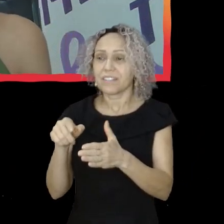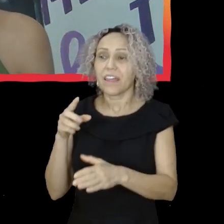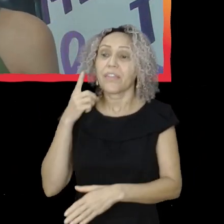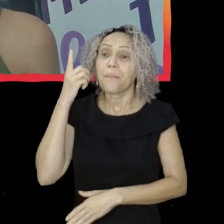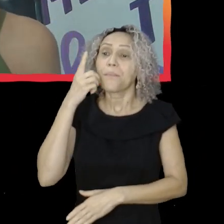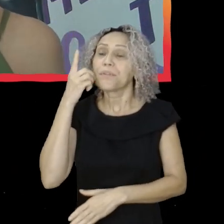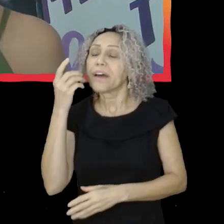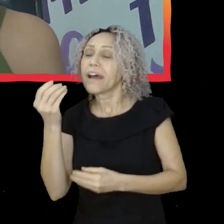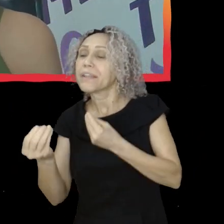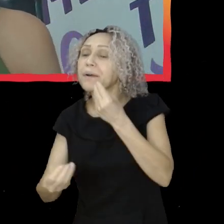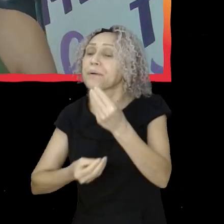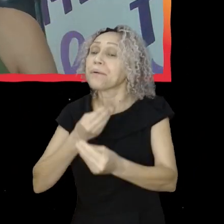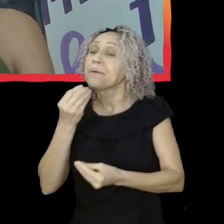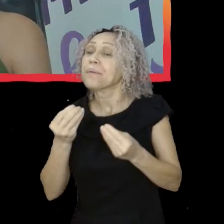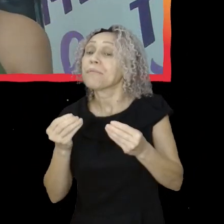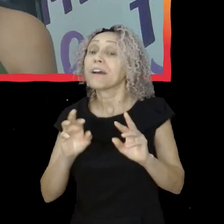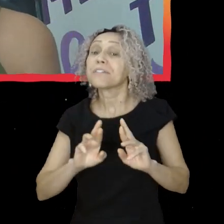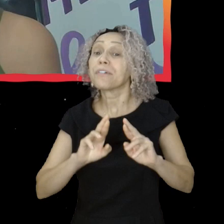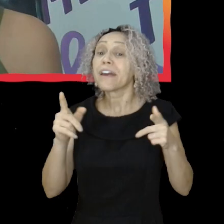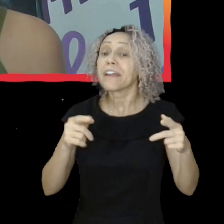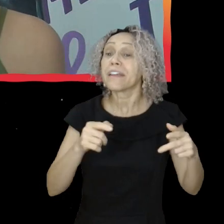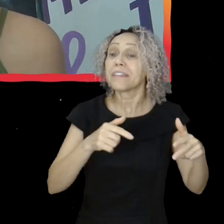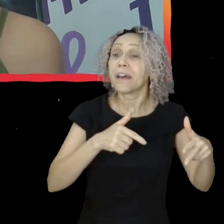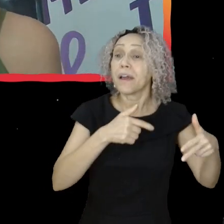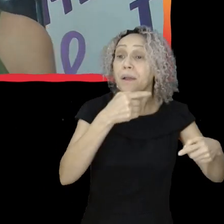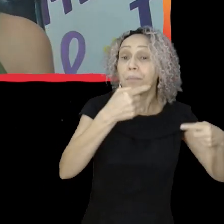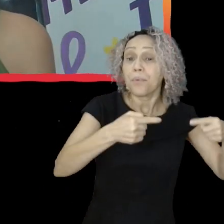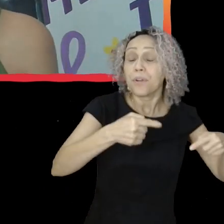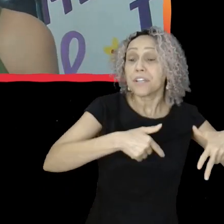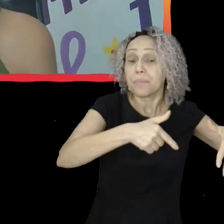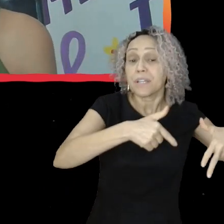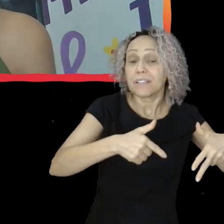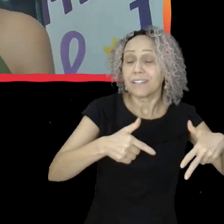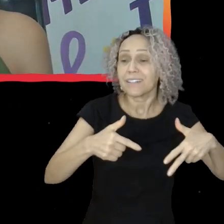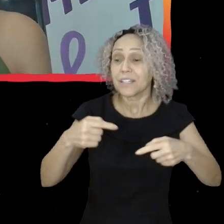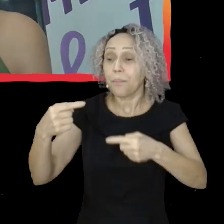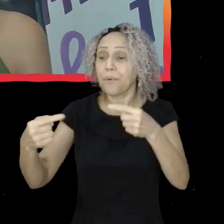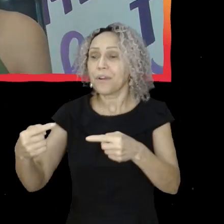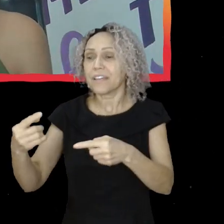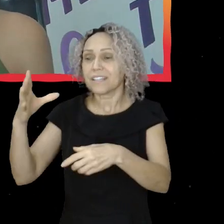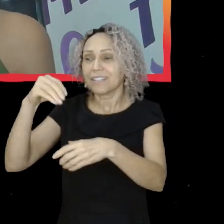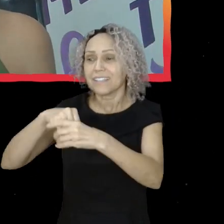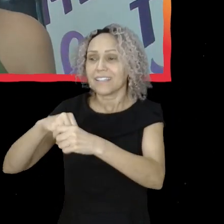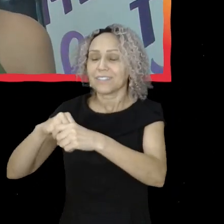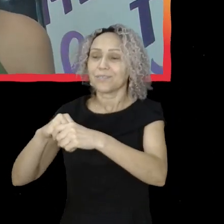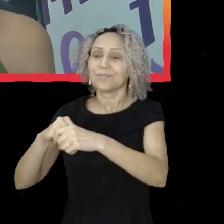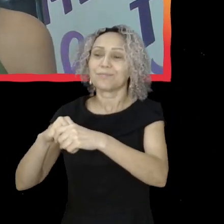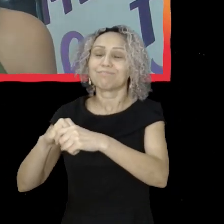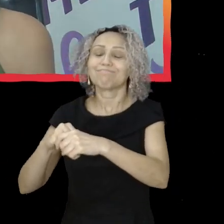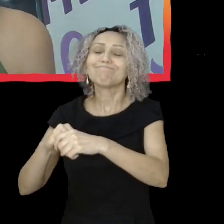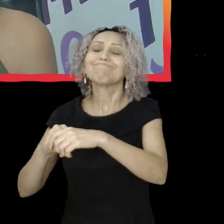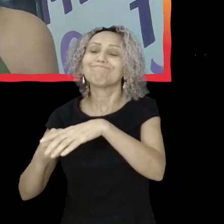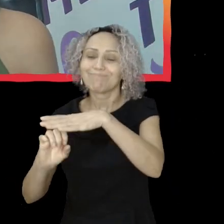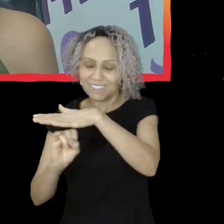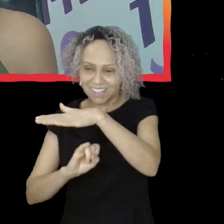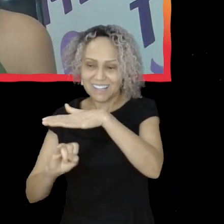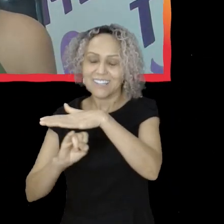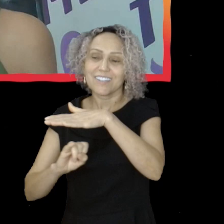O militante é muito mais divertido. O institucional, você engole muito sato. Você faz muita coisa que você não quer fazer.